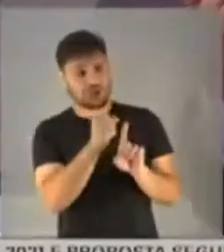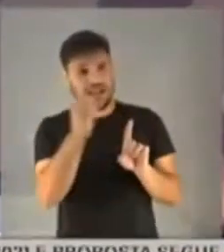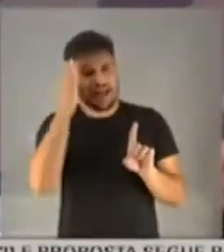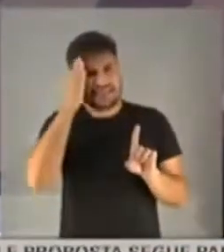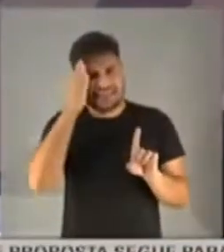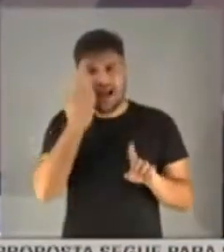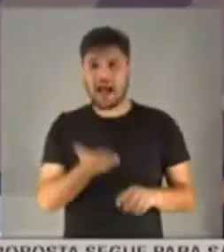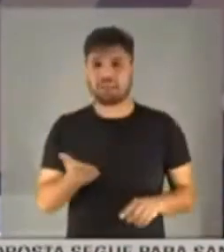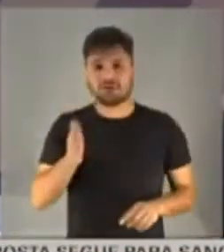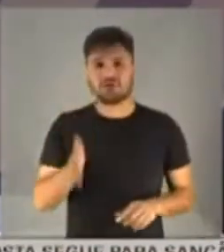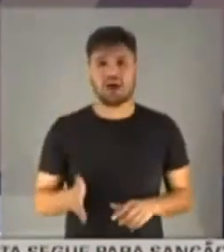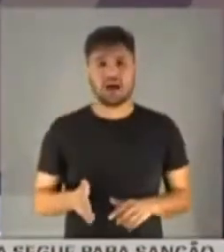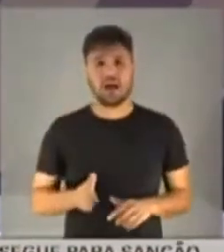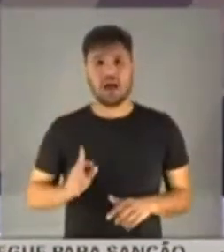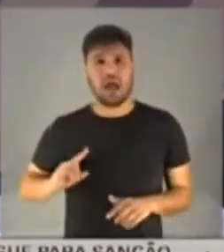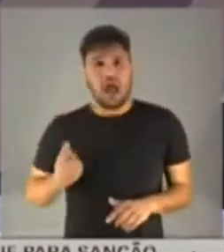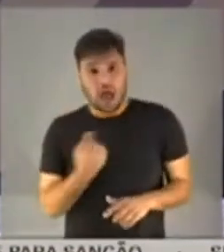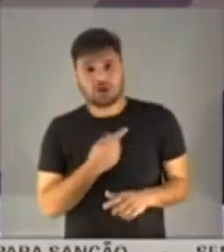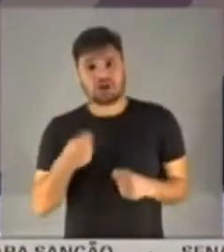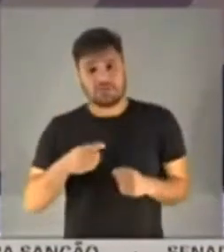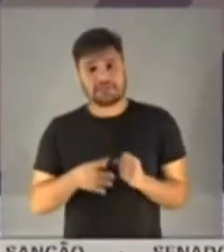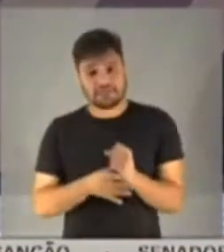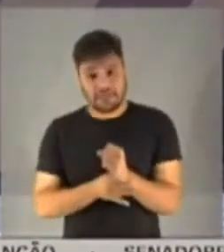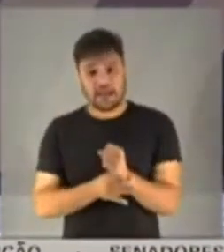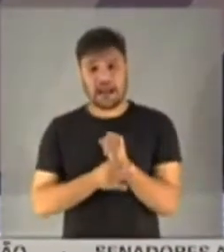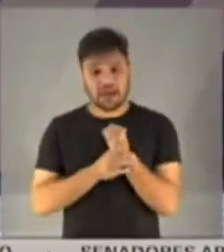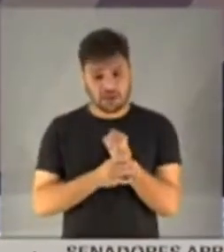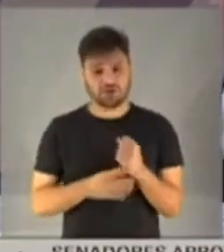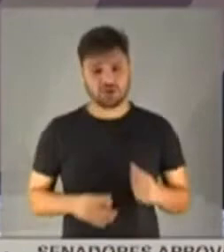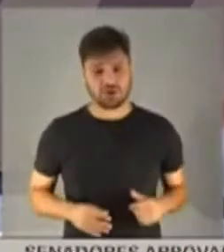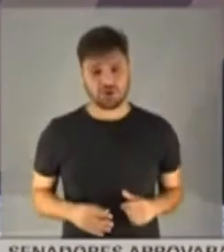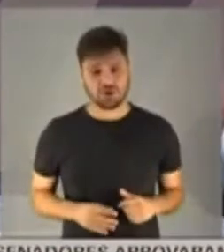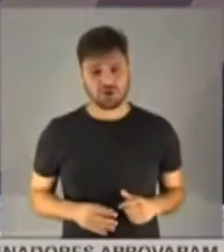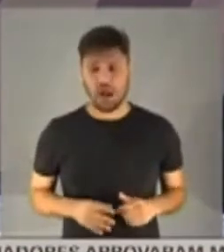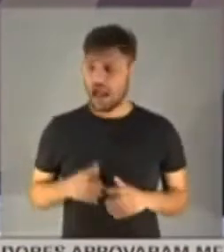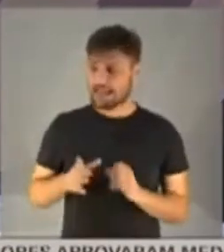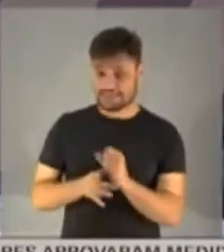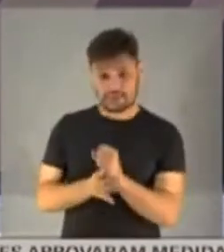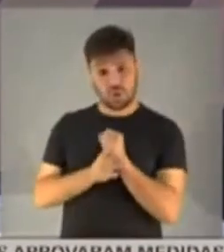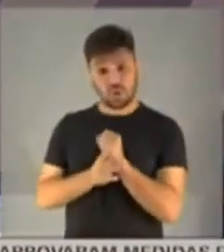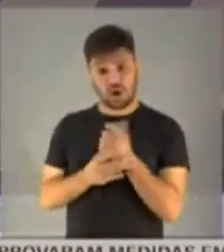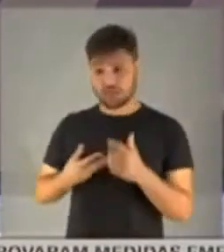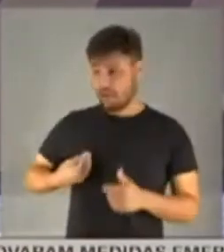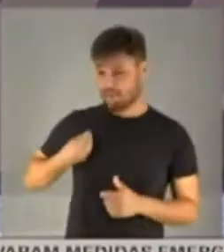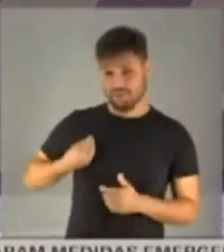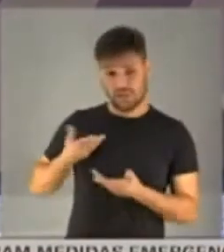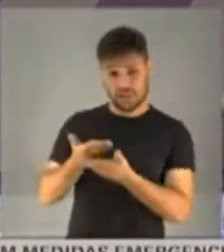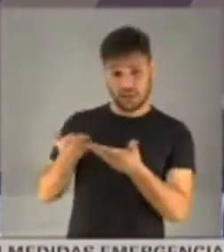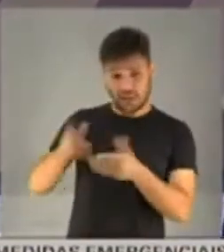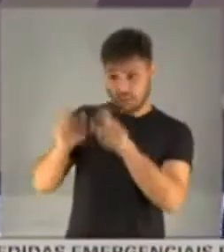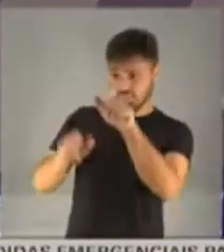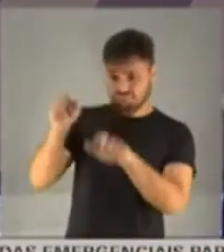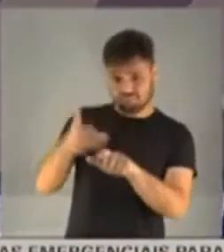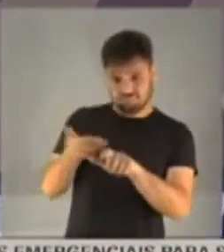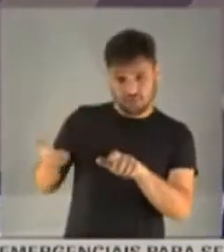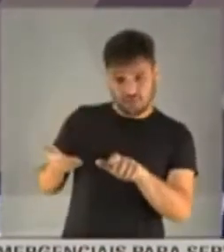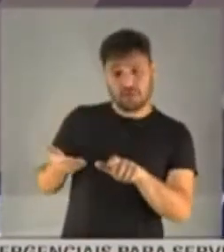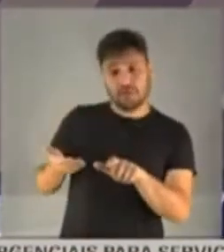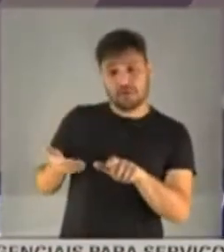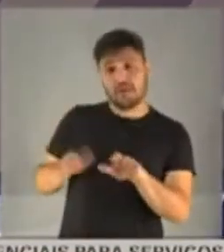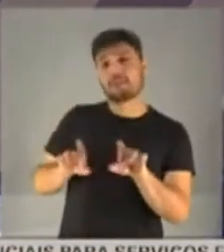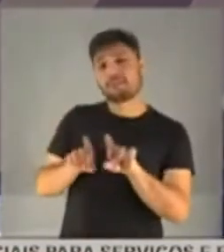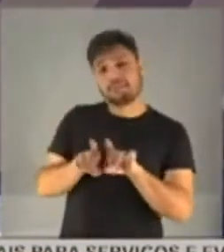precisamos garantir a segurança de vida dele, da mesma